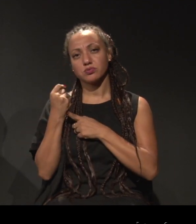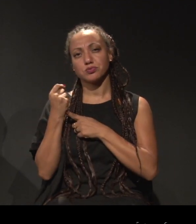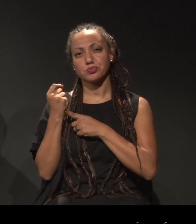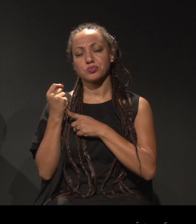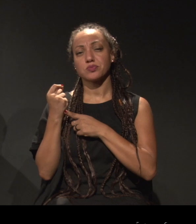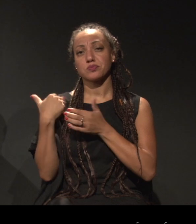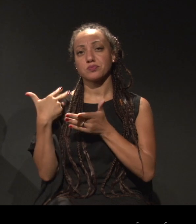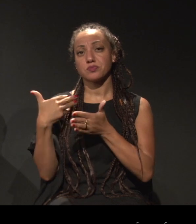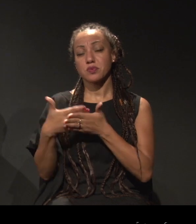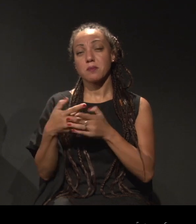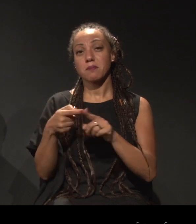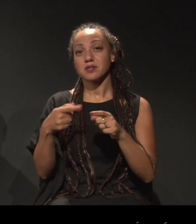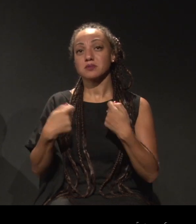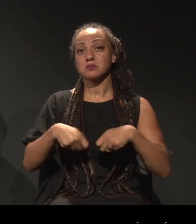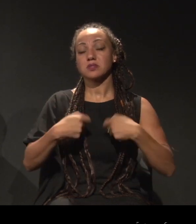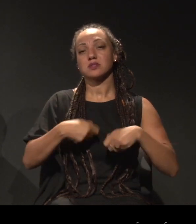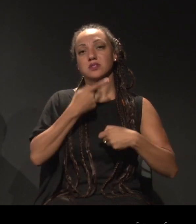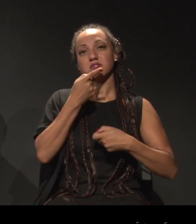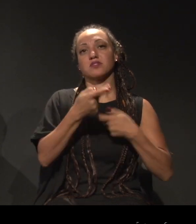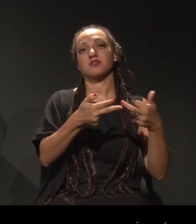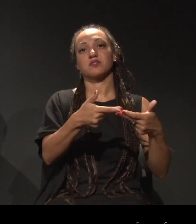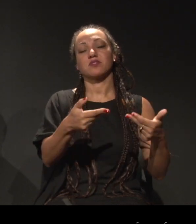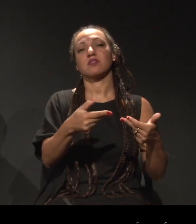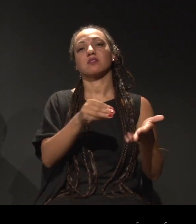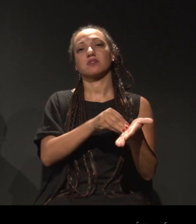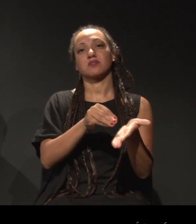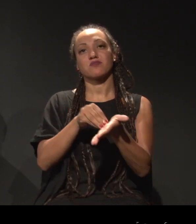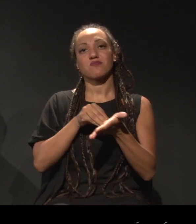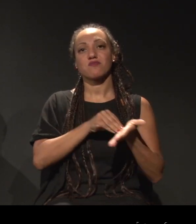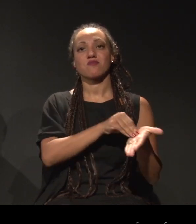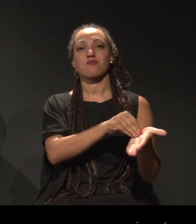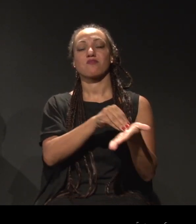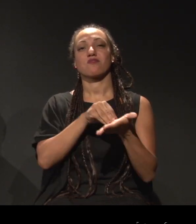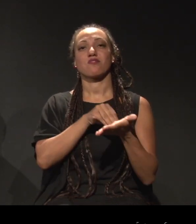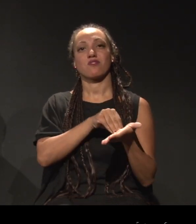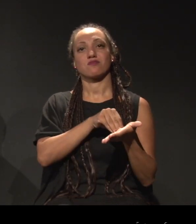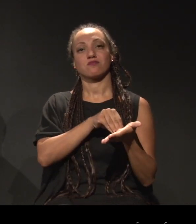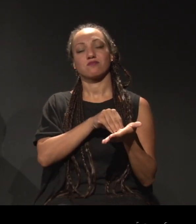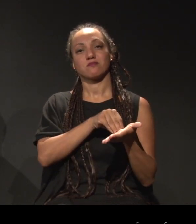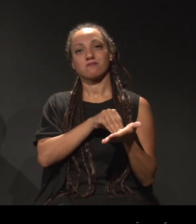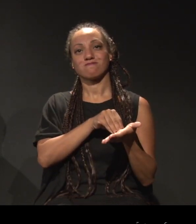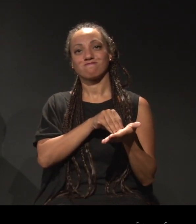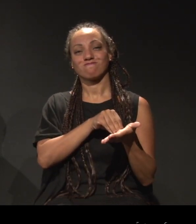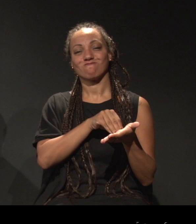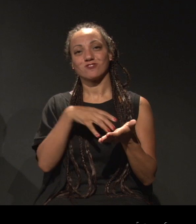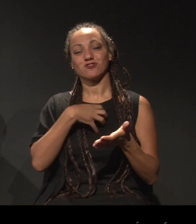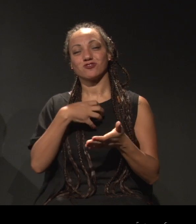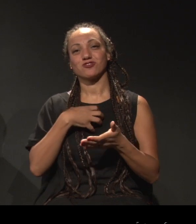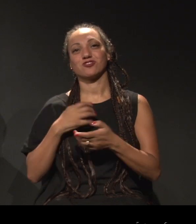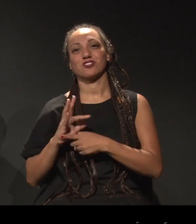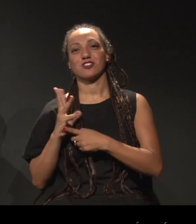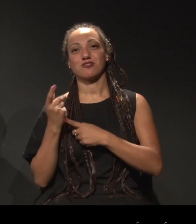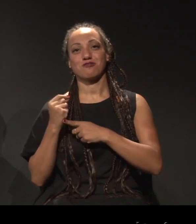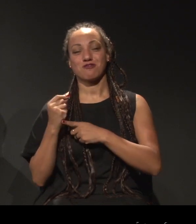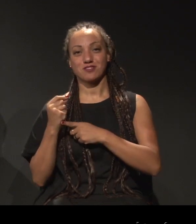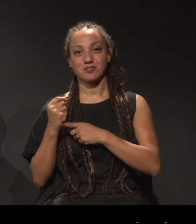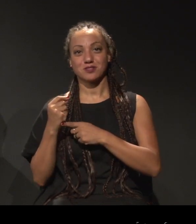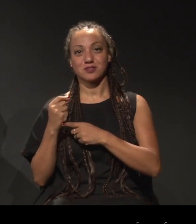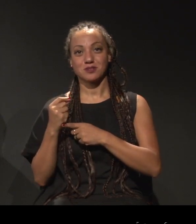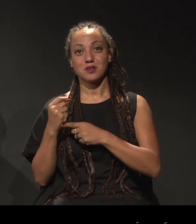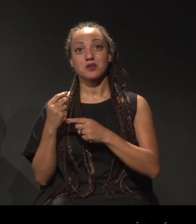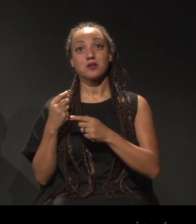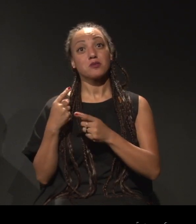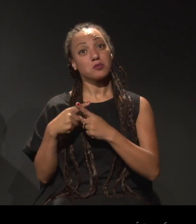necessário discutir a ausência de condições mínimas para a nossa produção artística, que certamente atinge os artistas